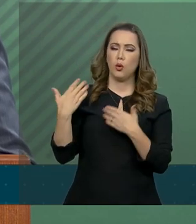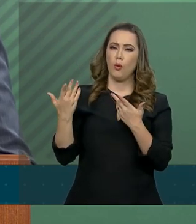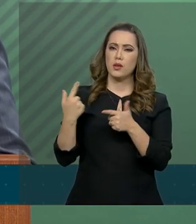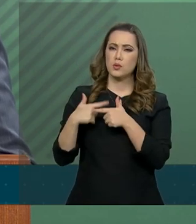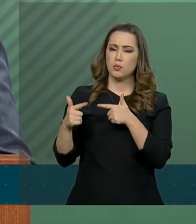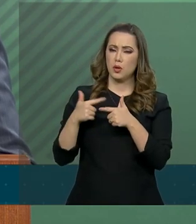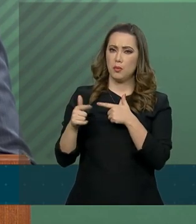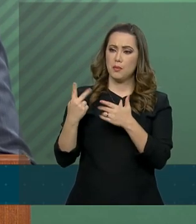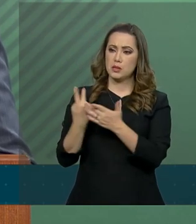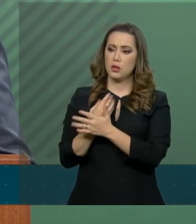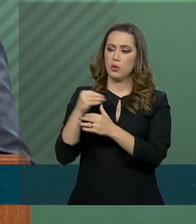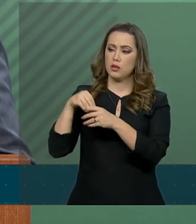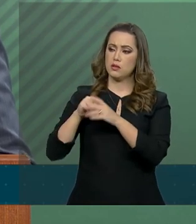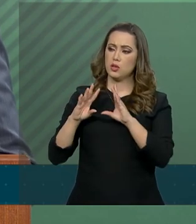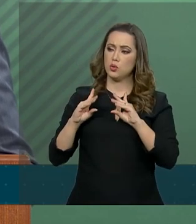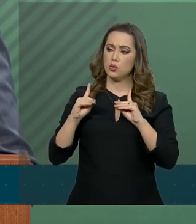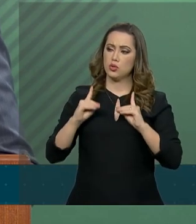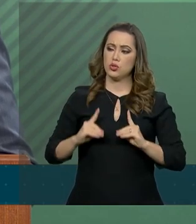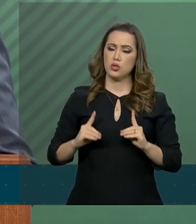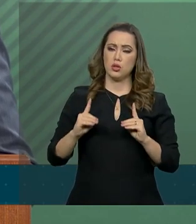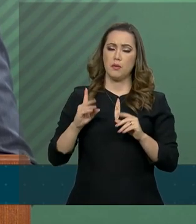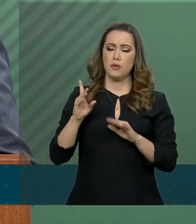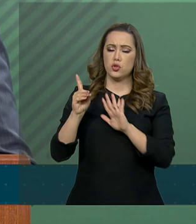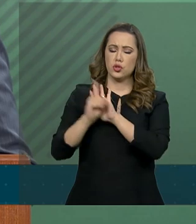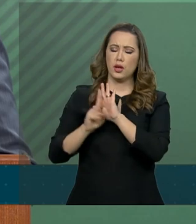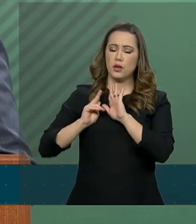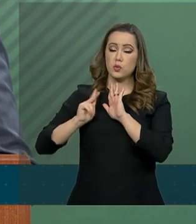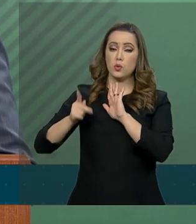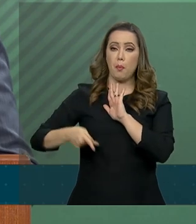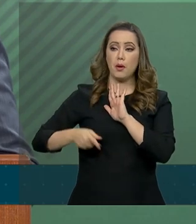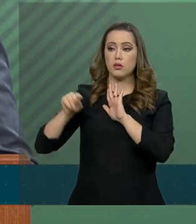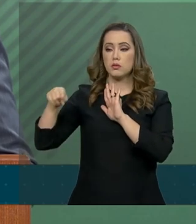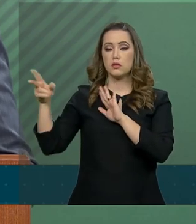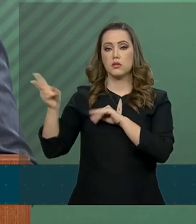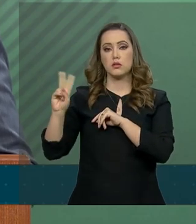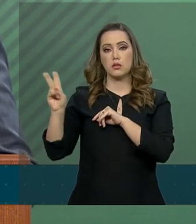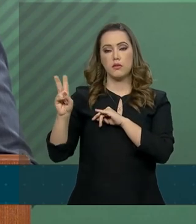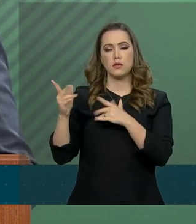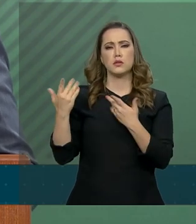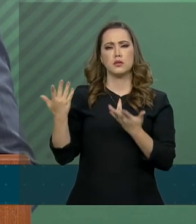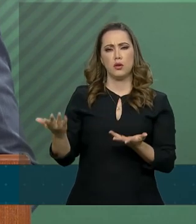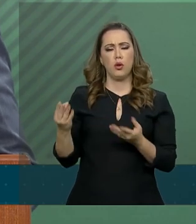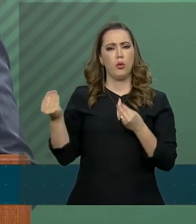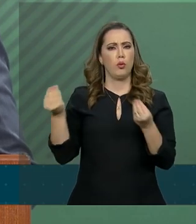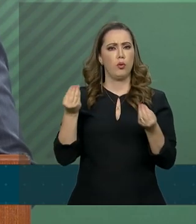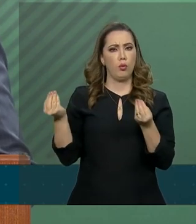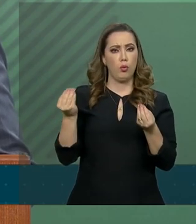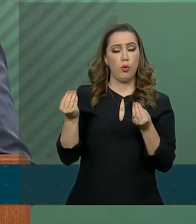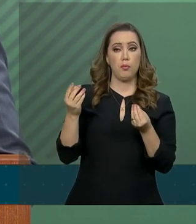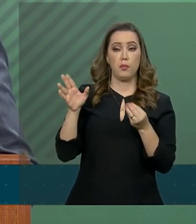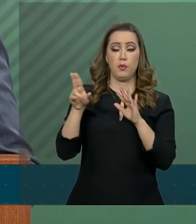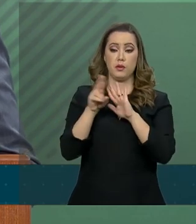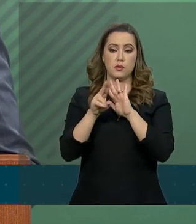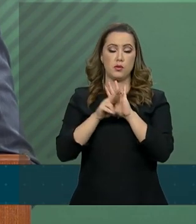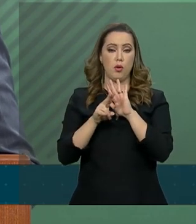violações dos direitos humanos e sobre os desígnios internacionais do regime maduro.